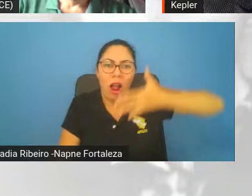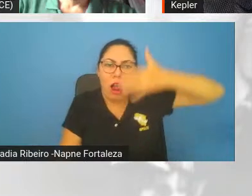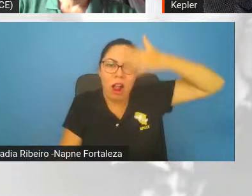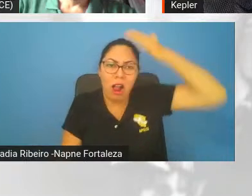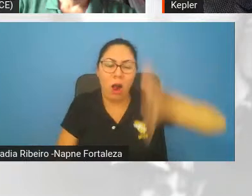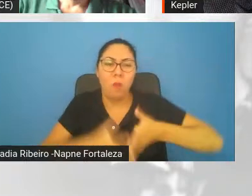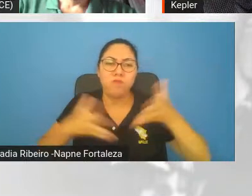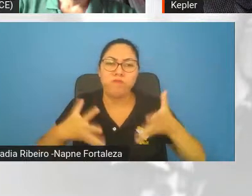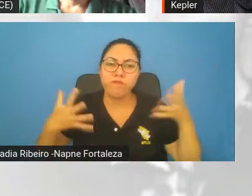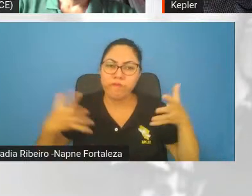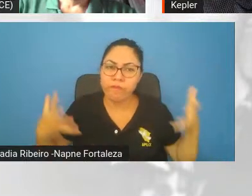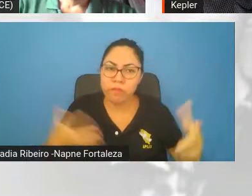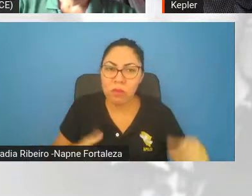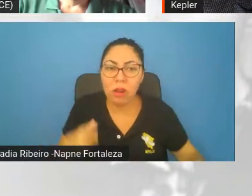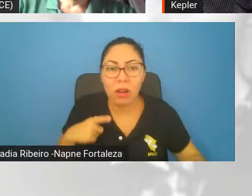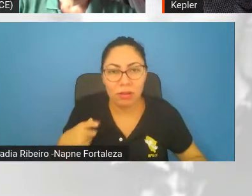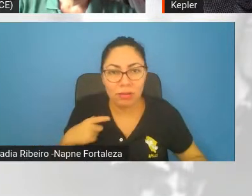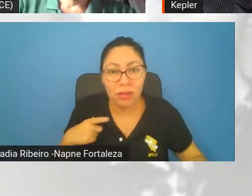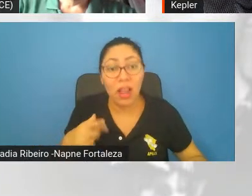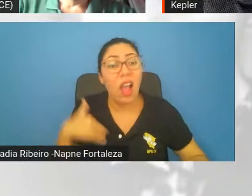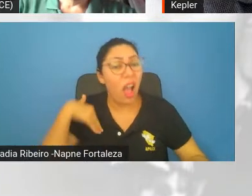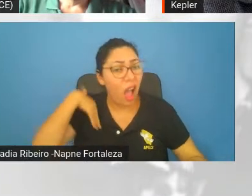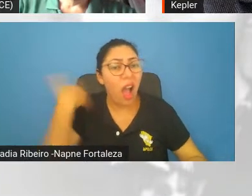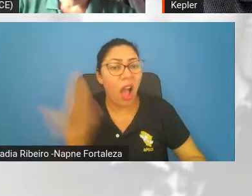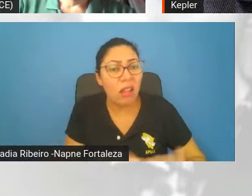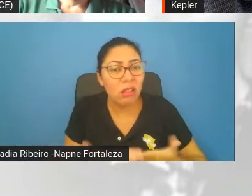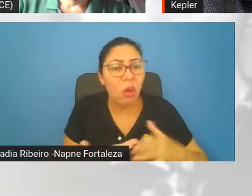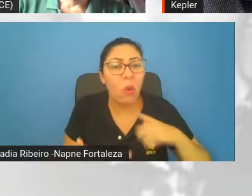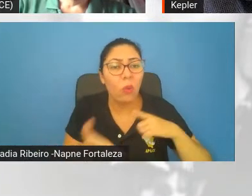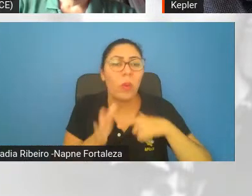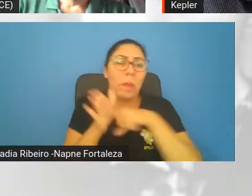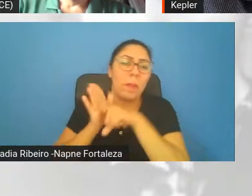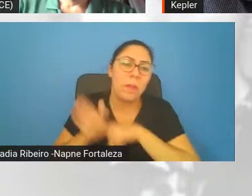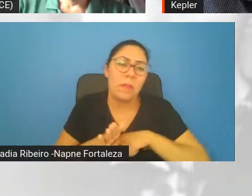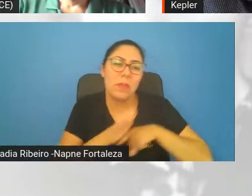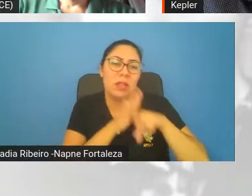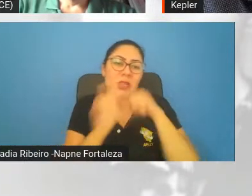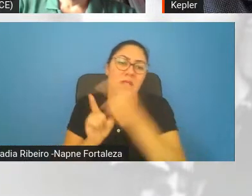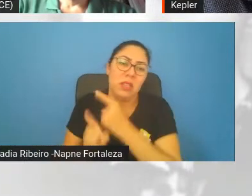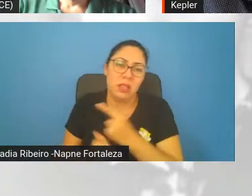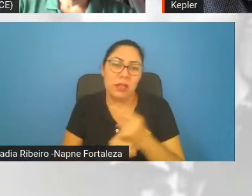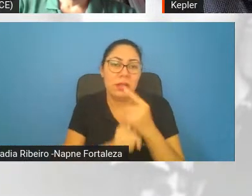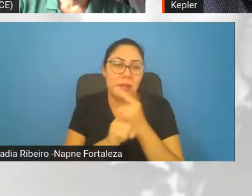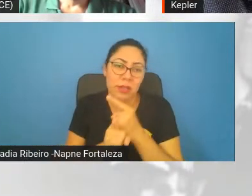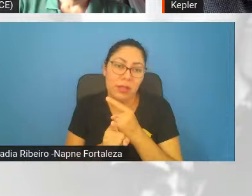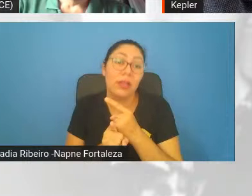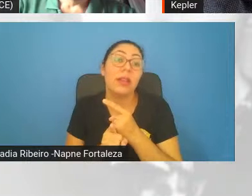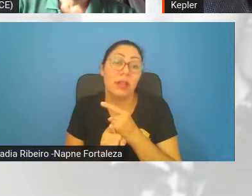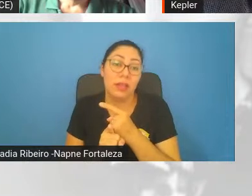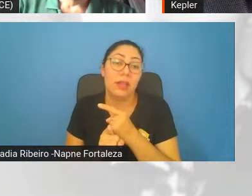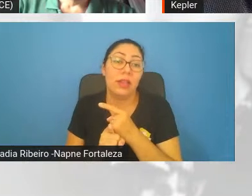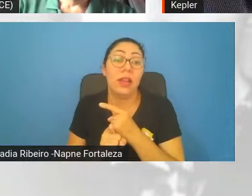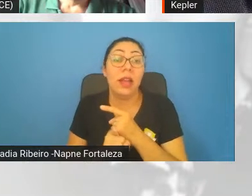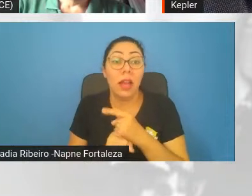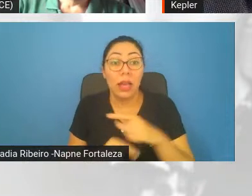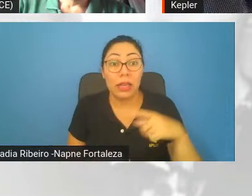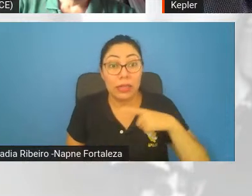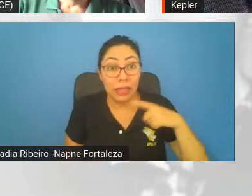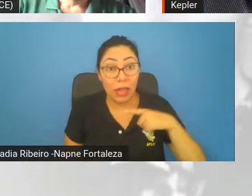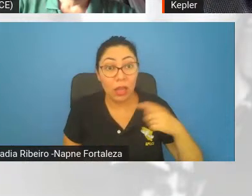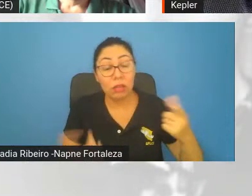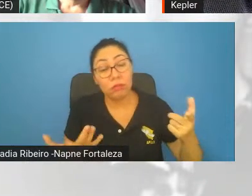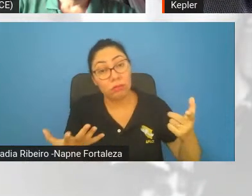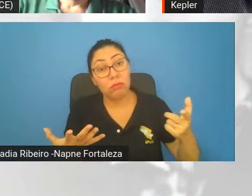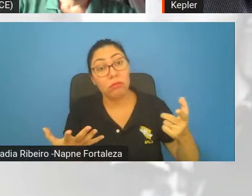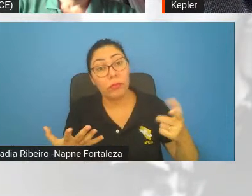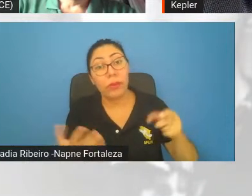que é um termo em aberto até agora. Como eu falei, a matéria escura e a energia escura são os dois ingredientes da cosmologia